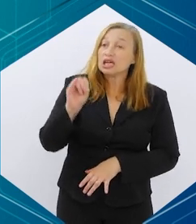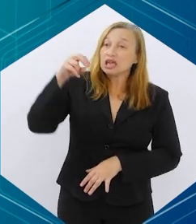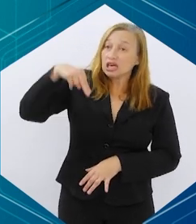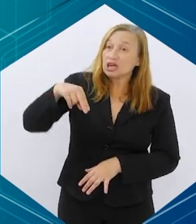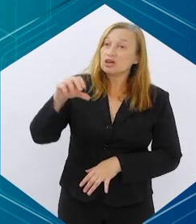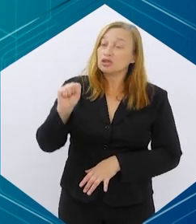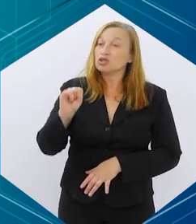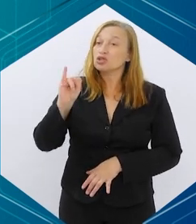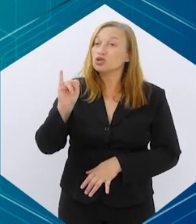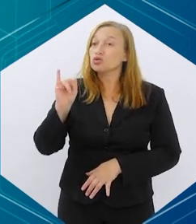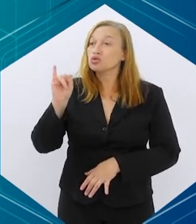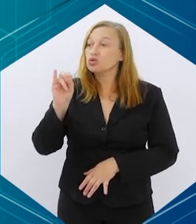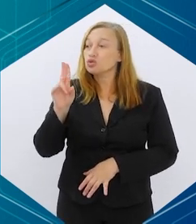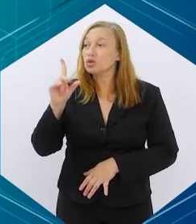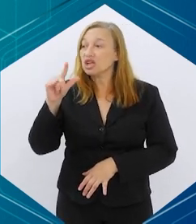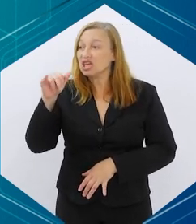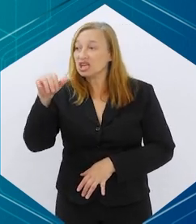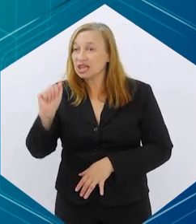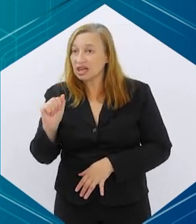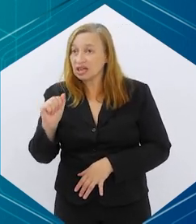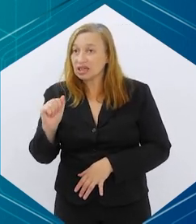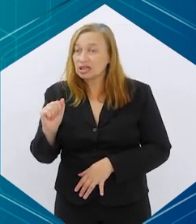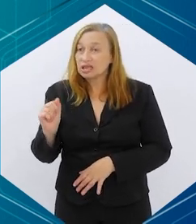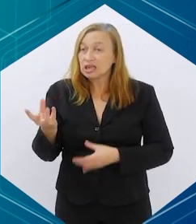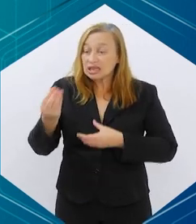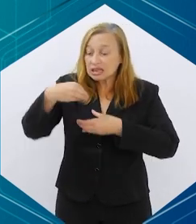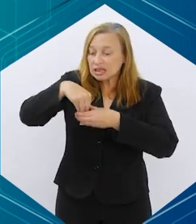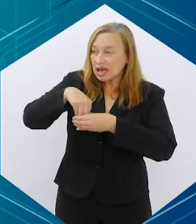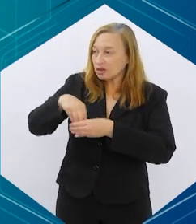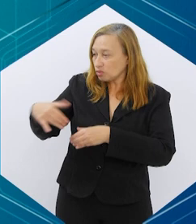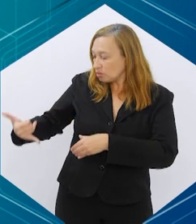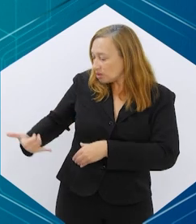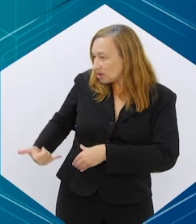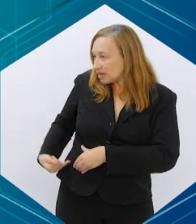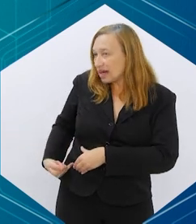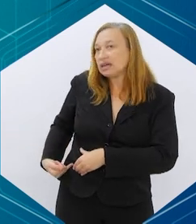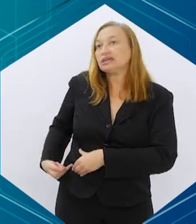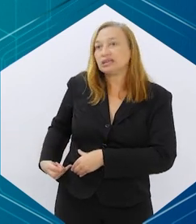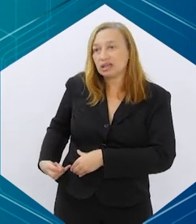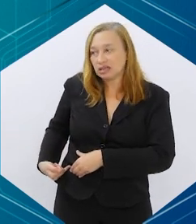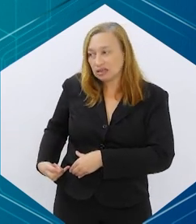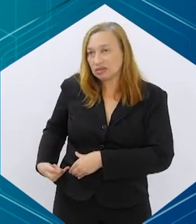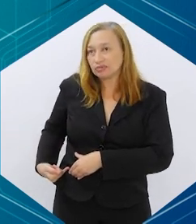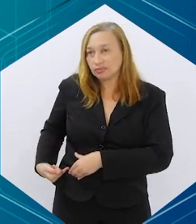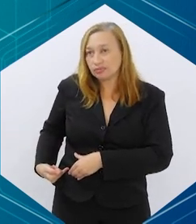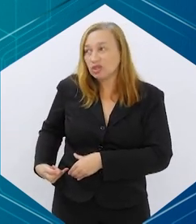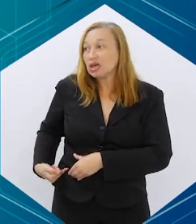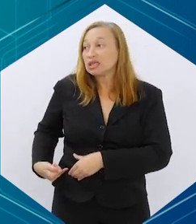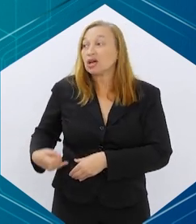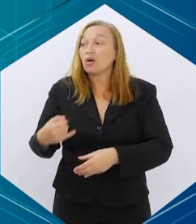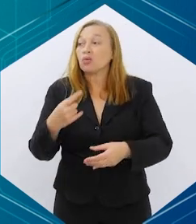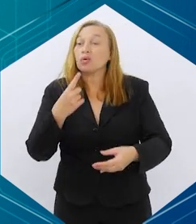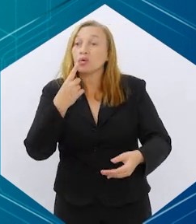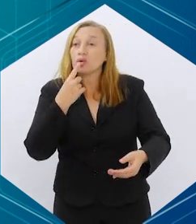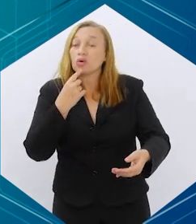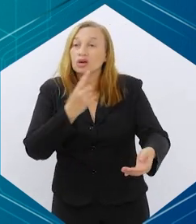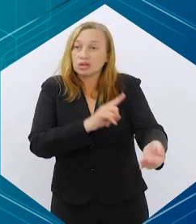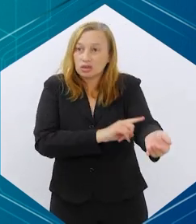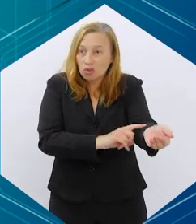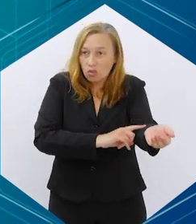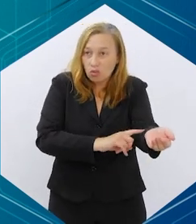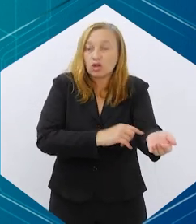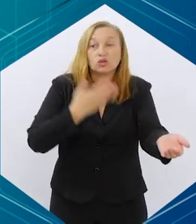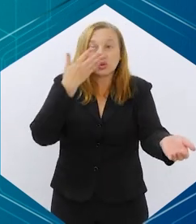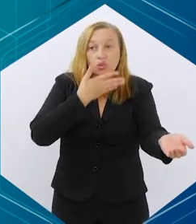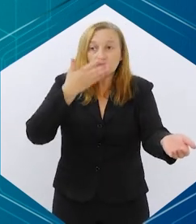dentro da caneta ou da seriga, que o paciente manipulou, causando hipoglicemia, seja, a glicose muito baixa. Não foi